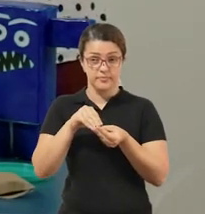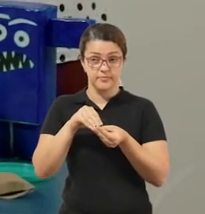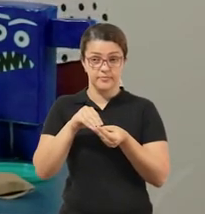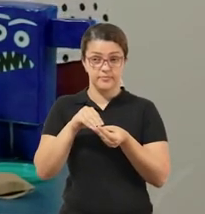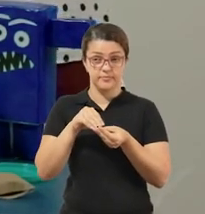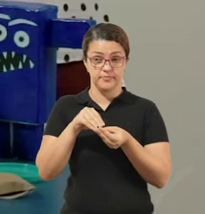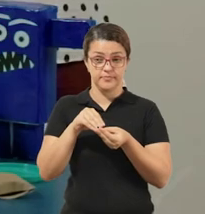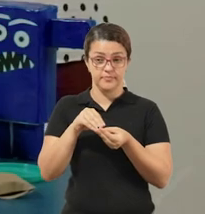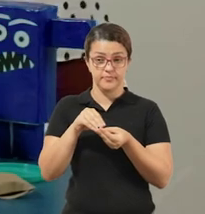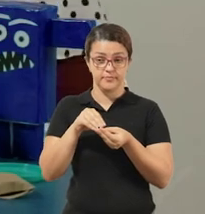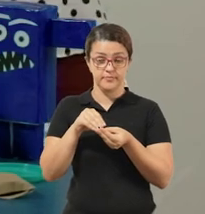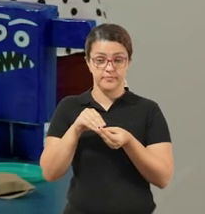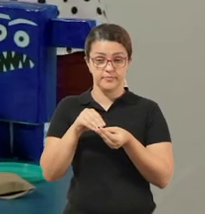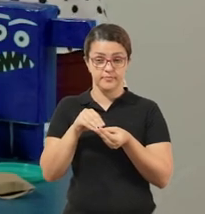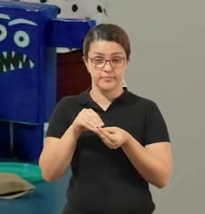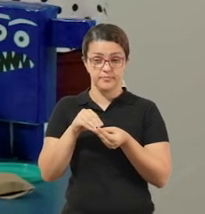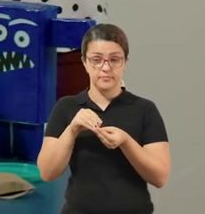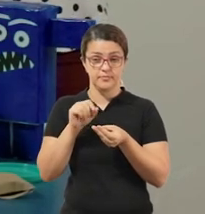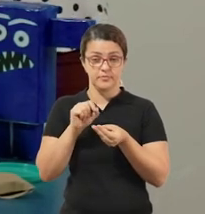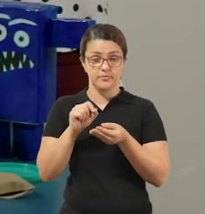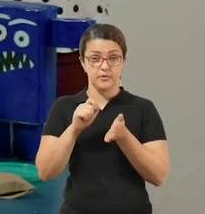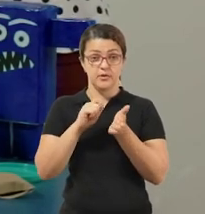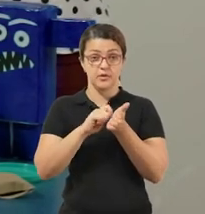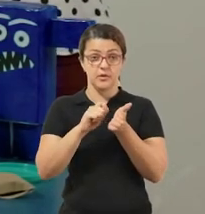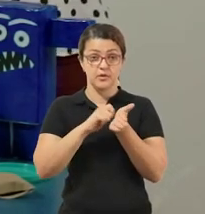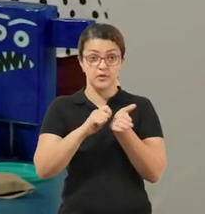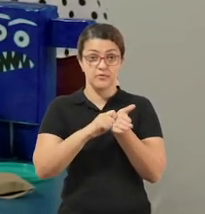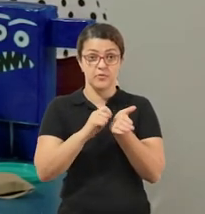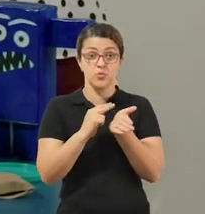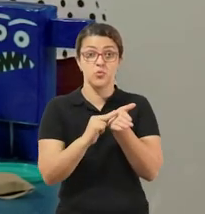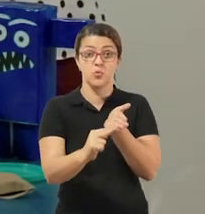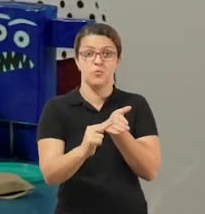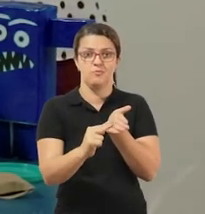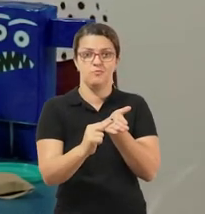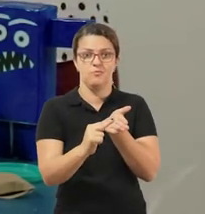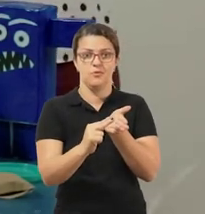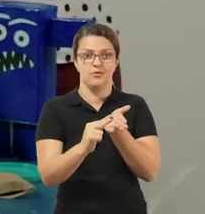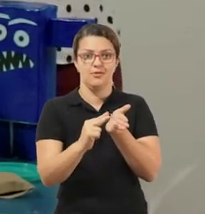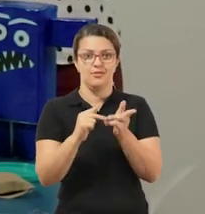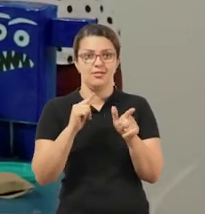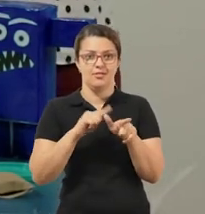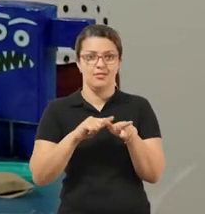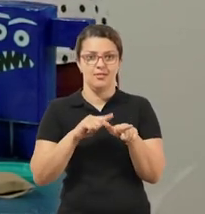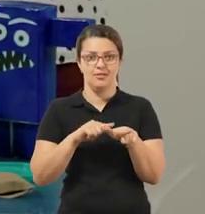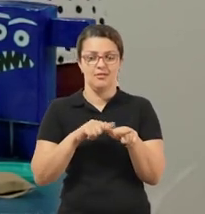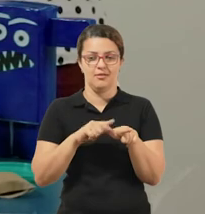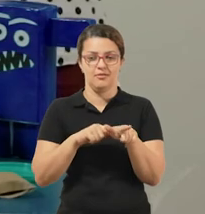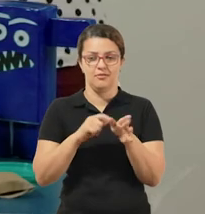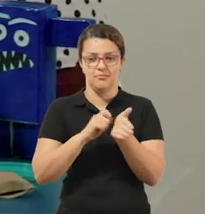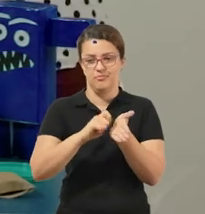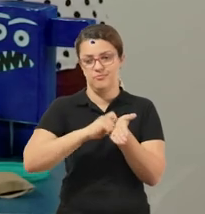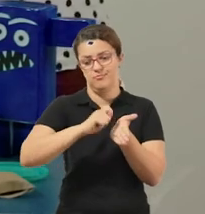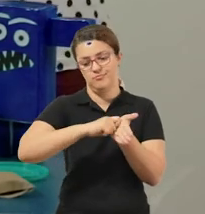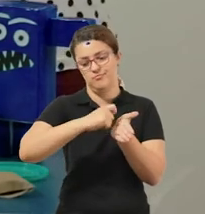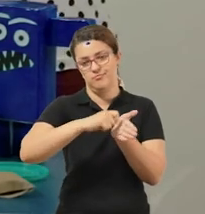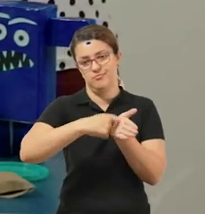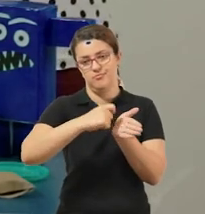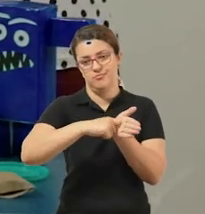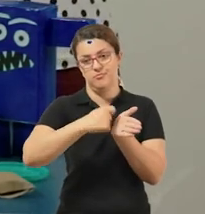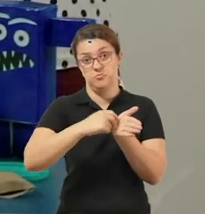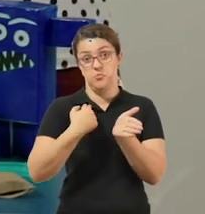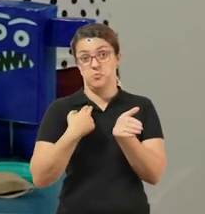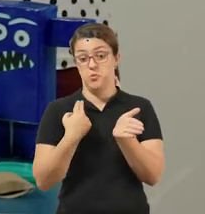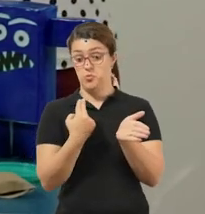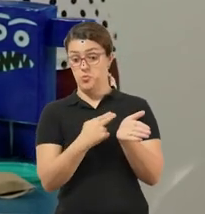E na parte fechada, vocês vão escrever o nome de vocês com letra cursiva. Vou estar fazendo